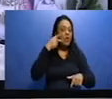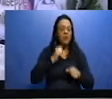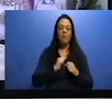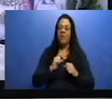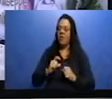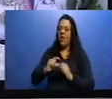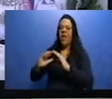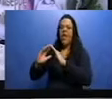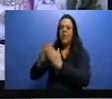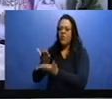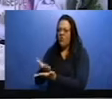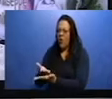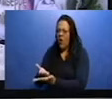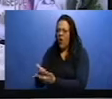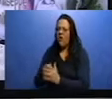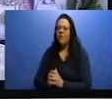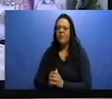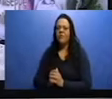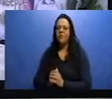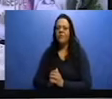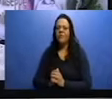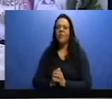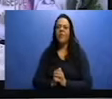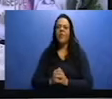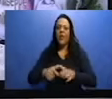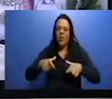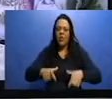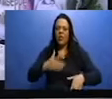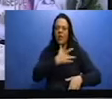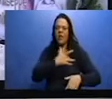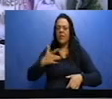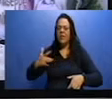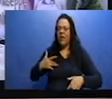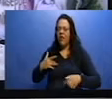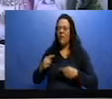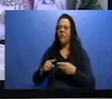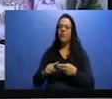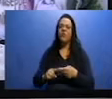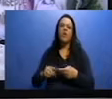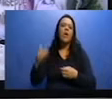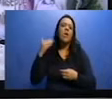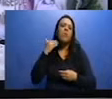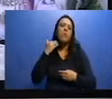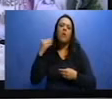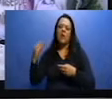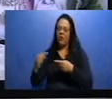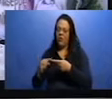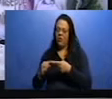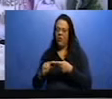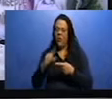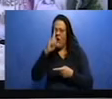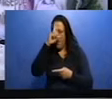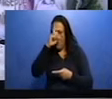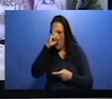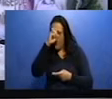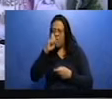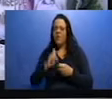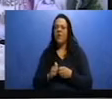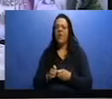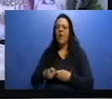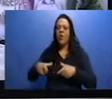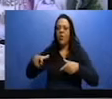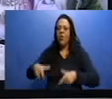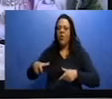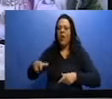saúde, bancos, restaurantes, locais de lazer, hospitais, né? Nem todas as cidades têm hospitais, mas normalmente tem,